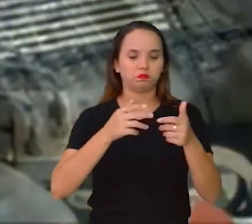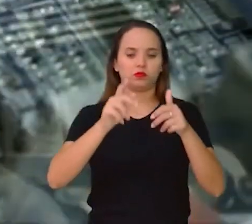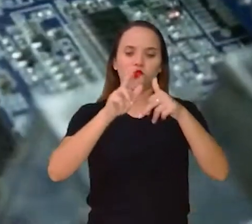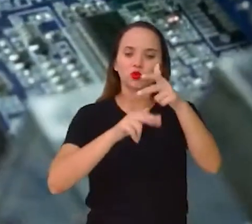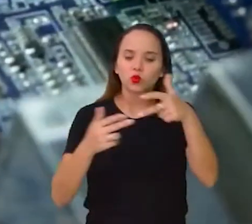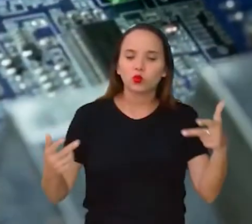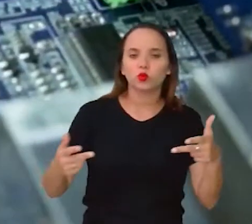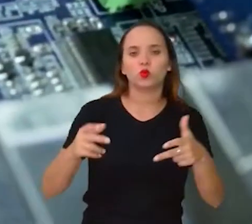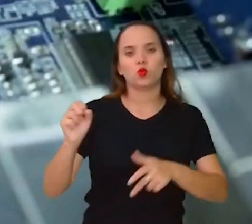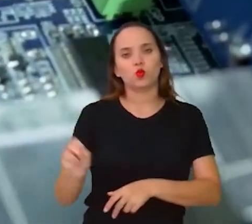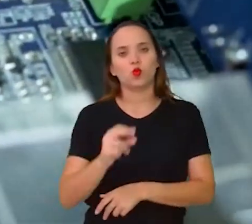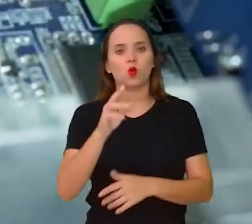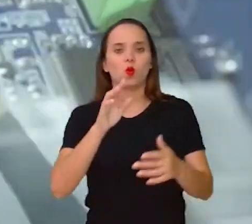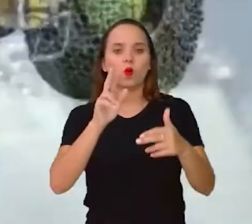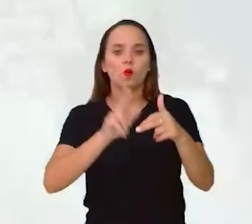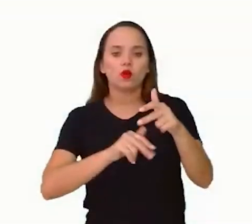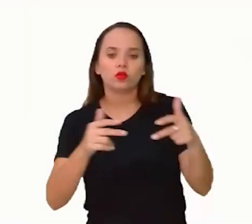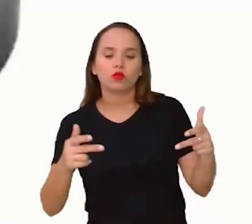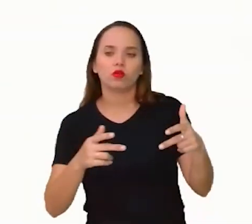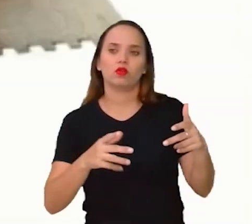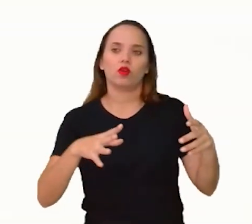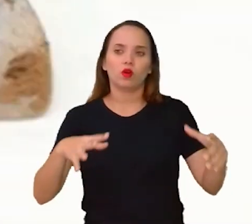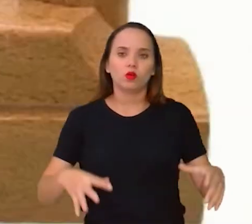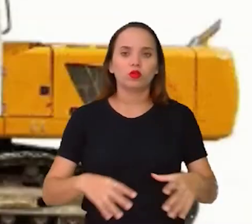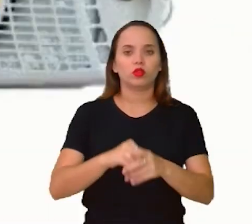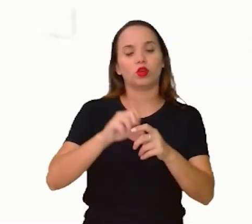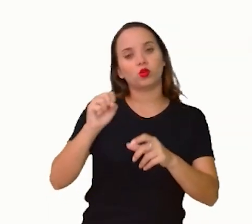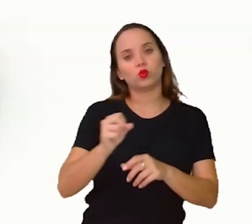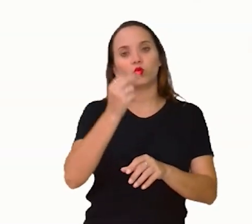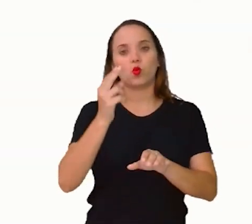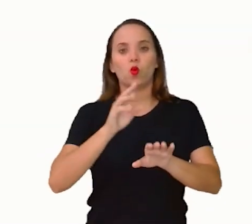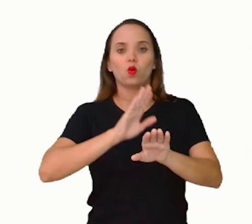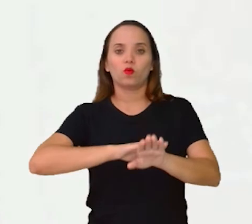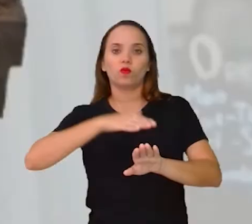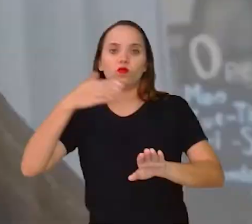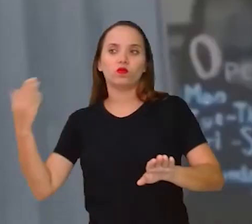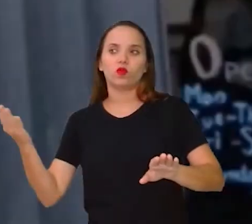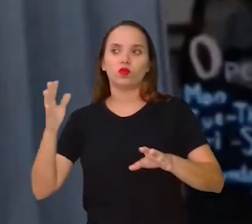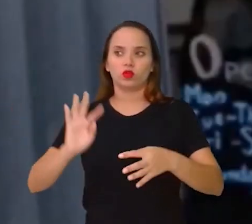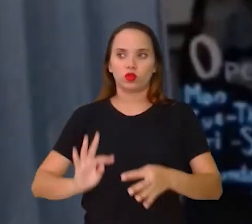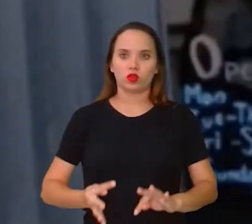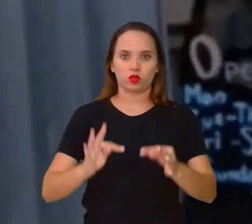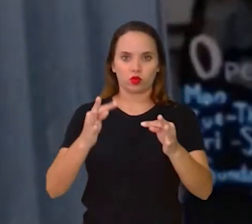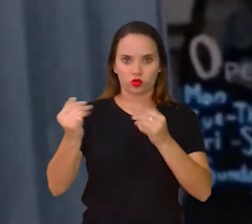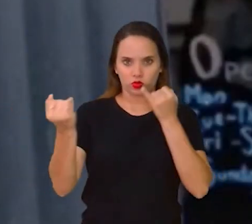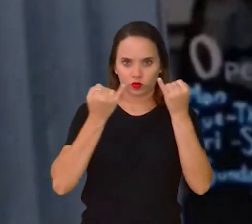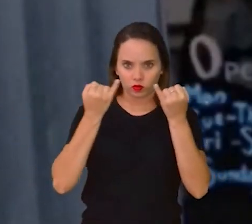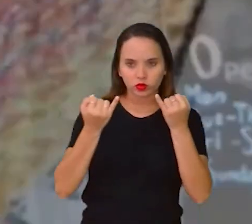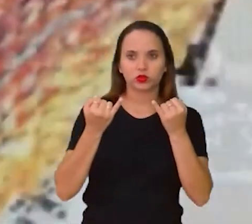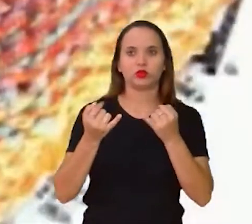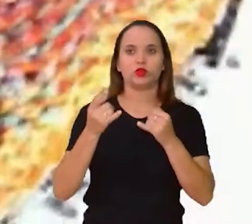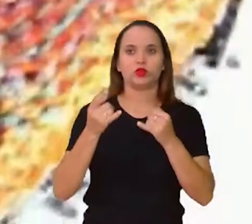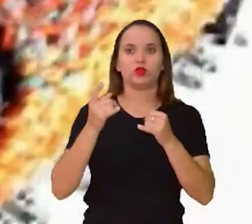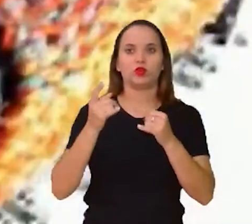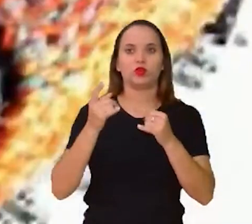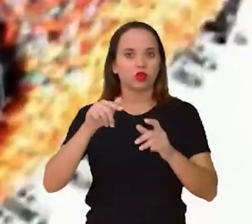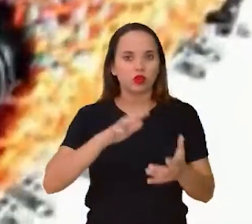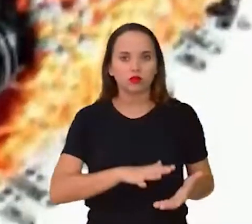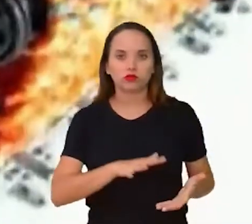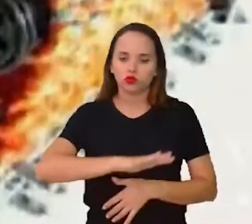equipamento físico, tanto dentro quanto fora da tecnologia da informação. De uma maneira geral,